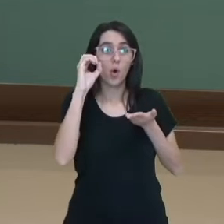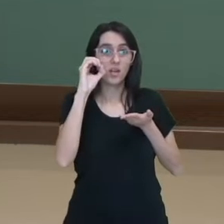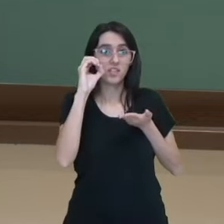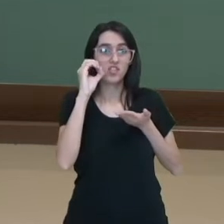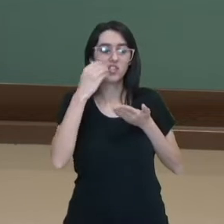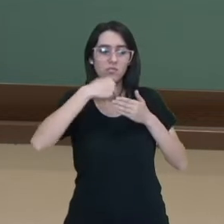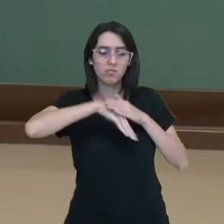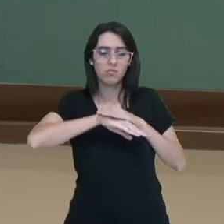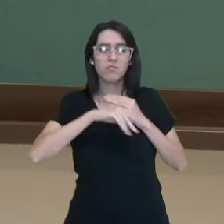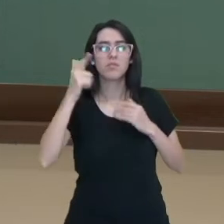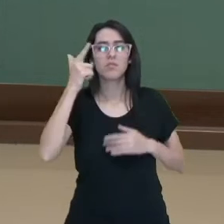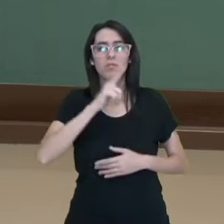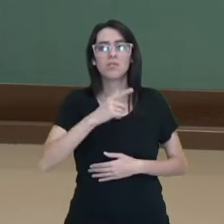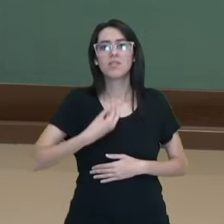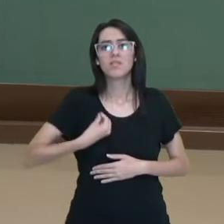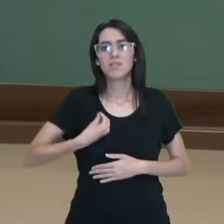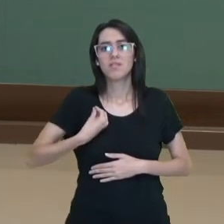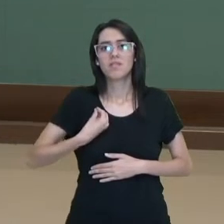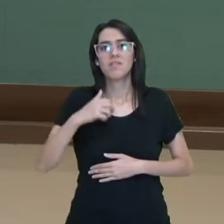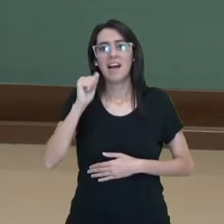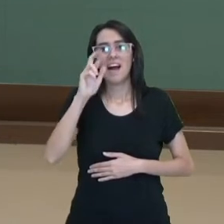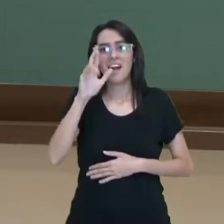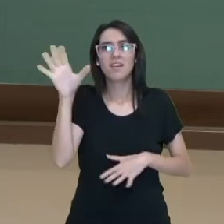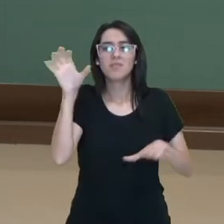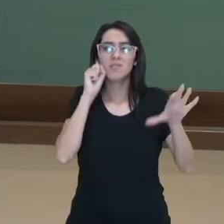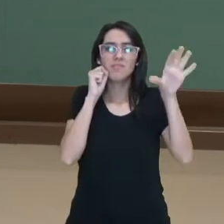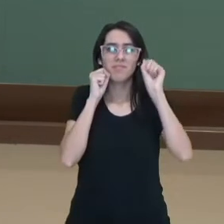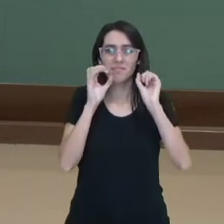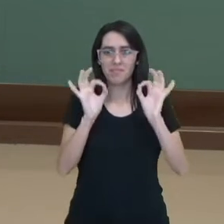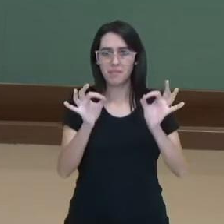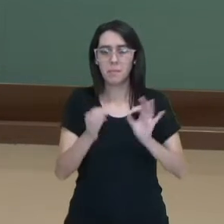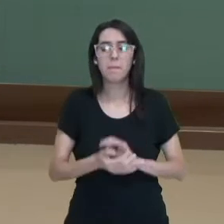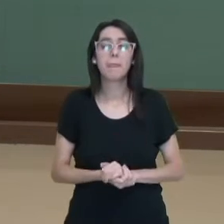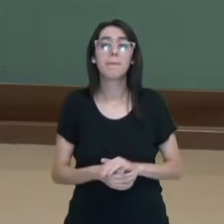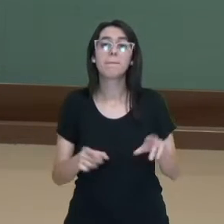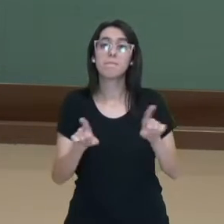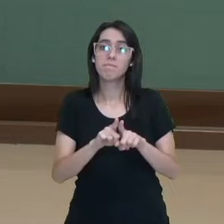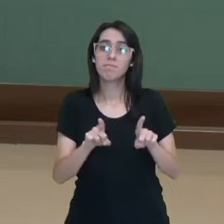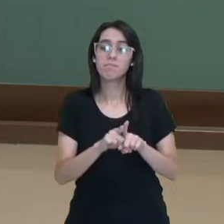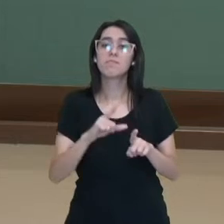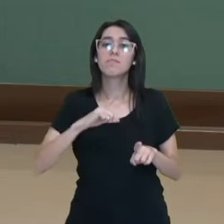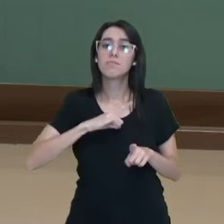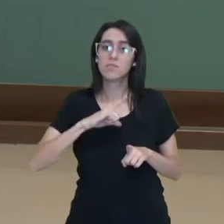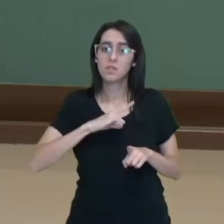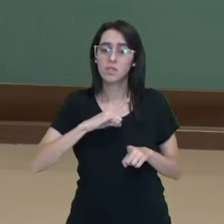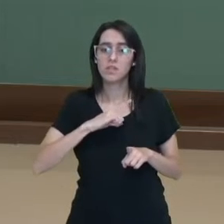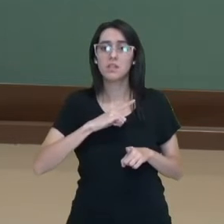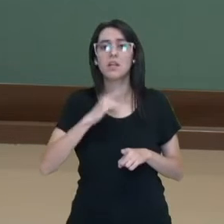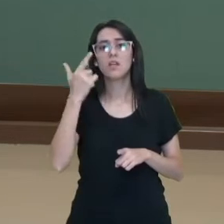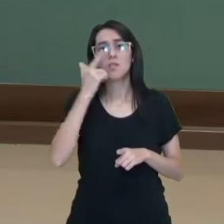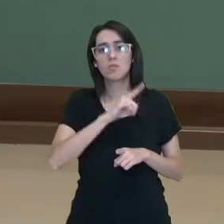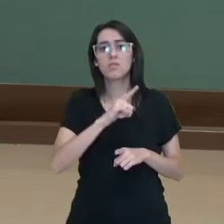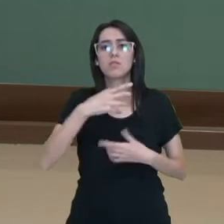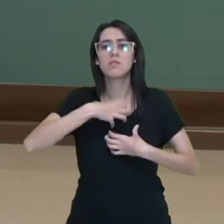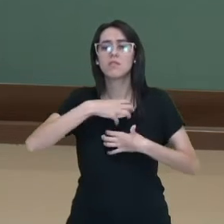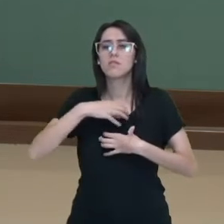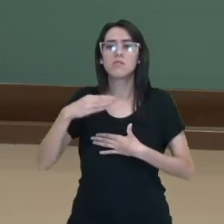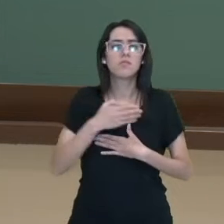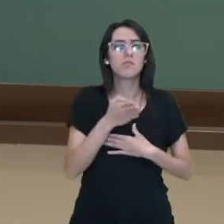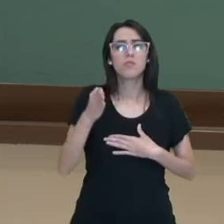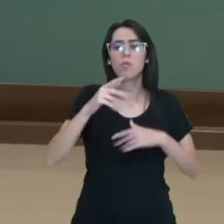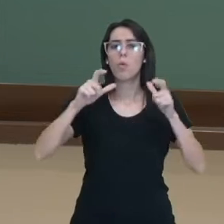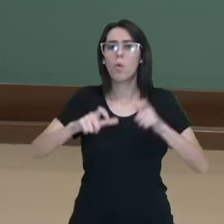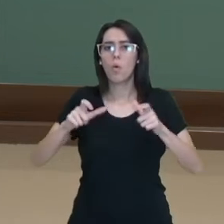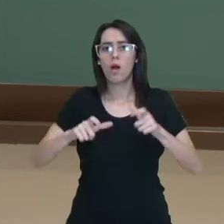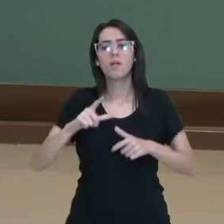água e o excesso de água sai, ok? Além disso, possuem linha lateral para se localizar, né, e tem todo o